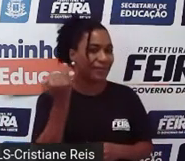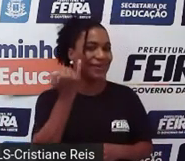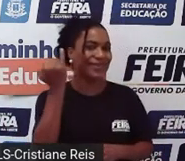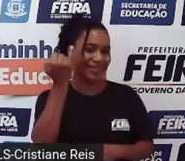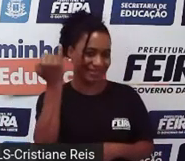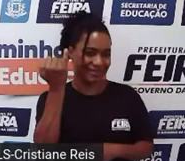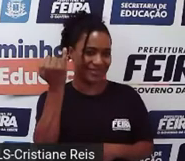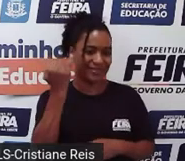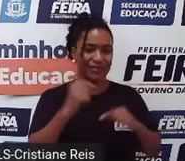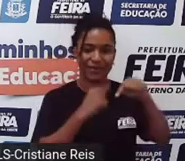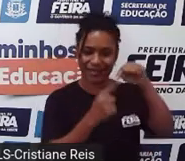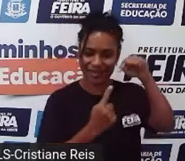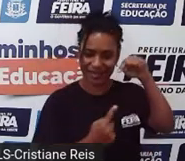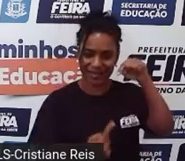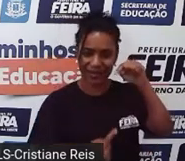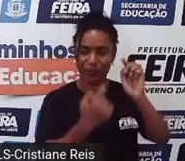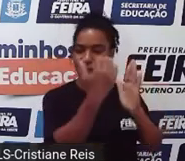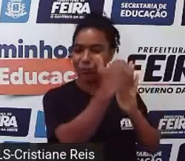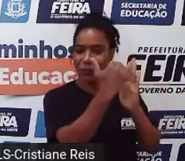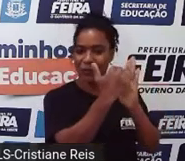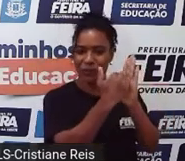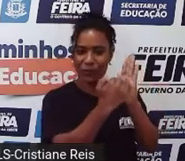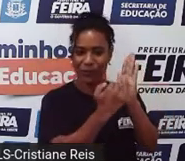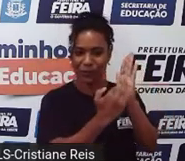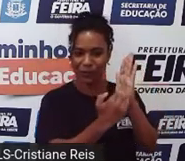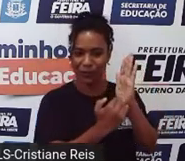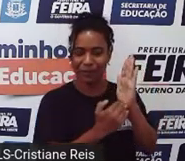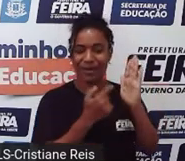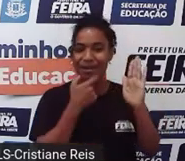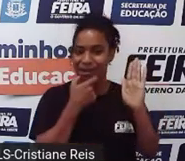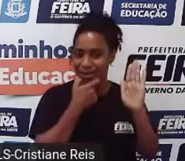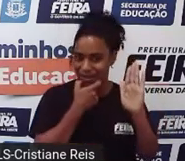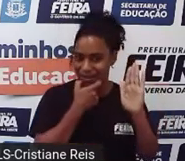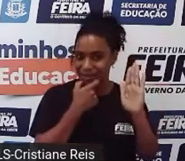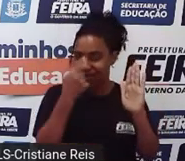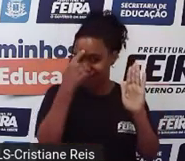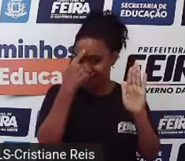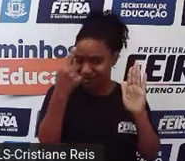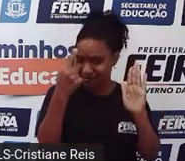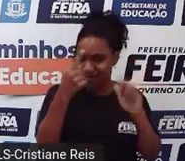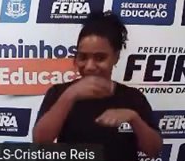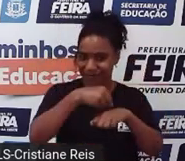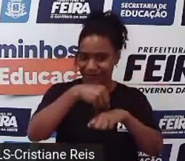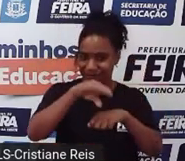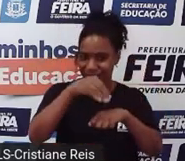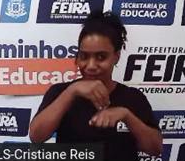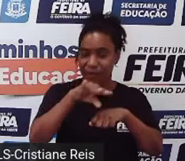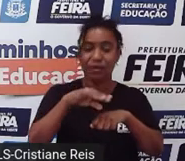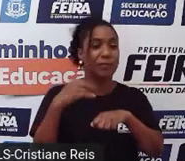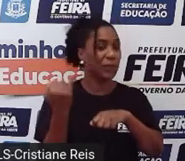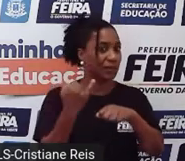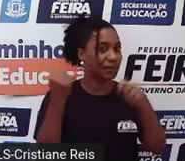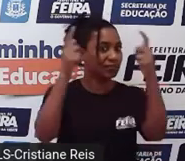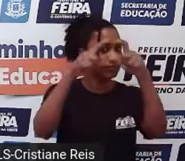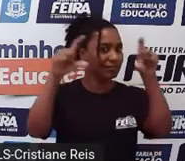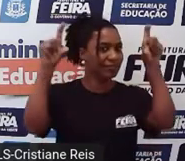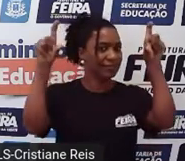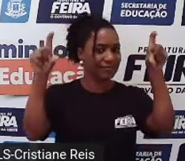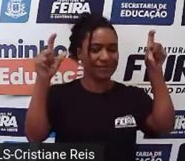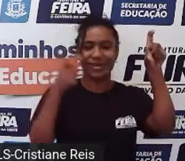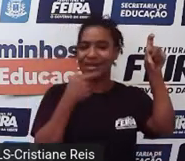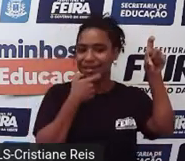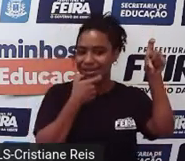organização do nosso caderno de inglês. Então, seguem aquelas dicas. Faça o cabeçalho colocando